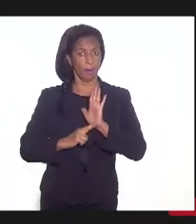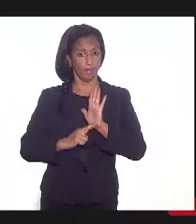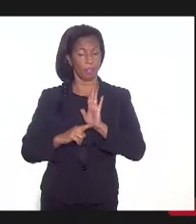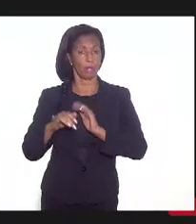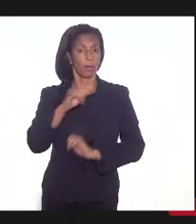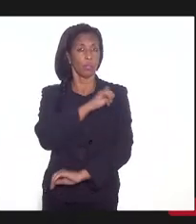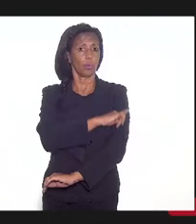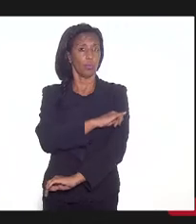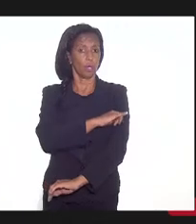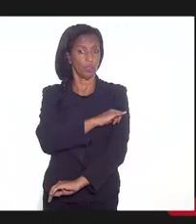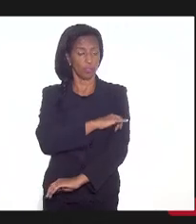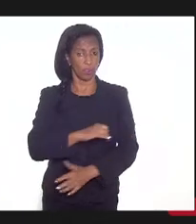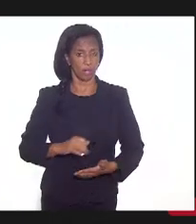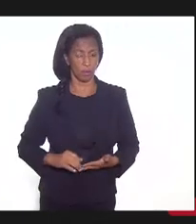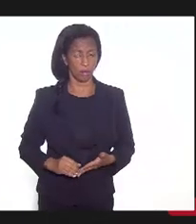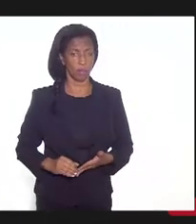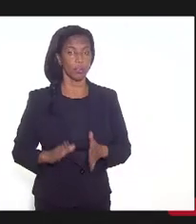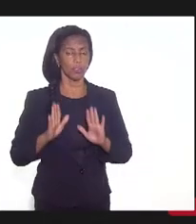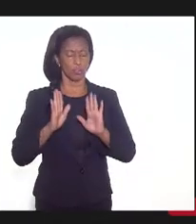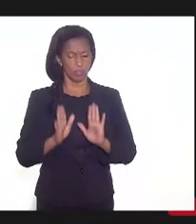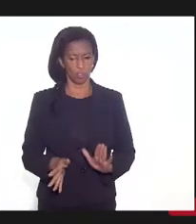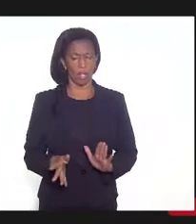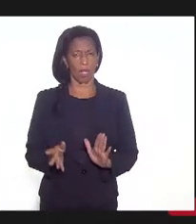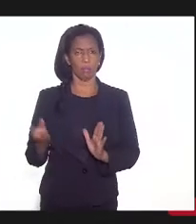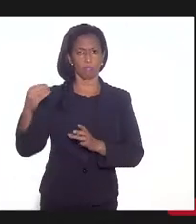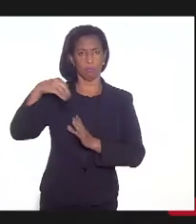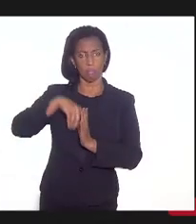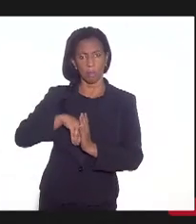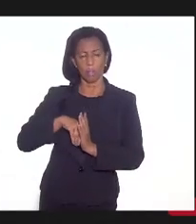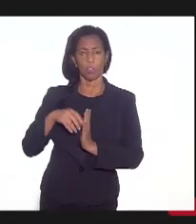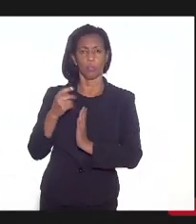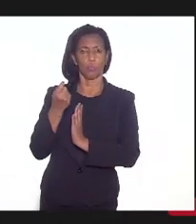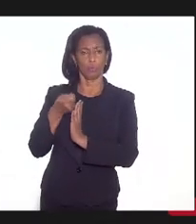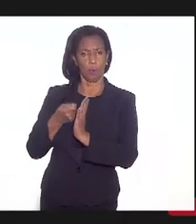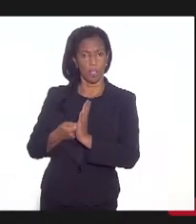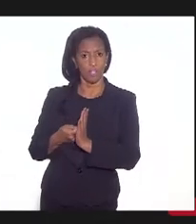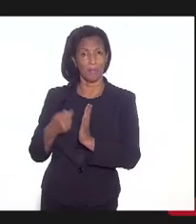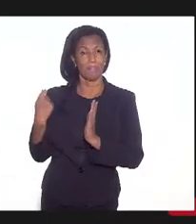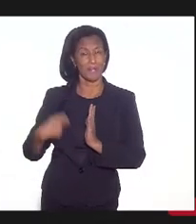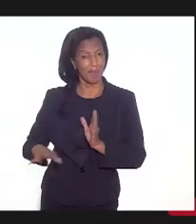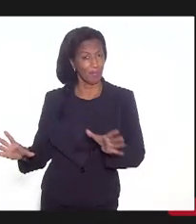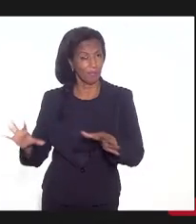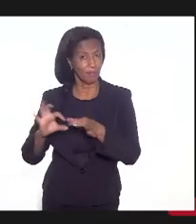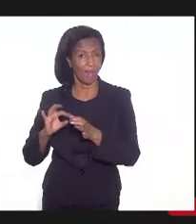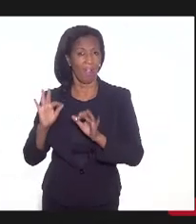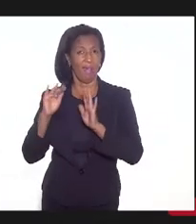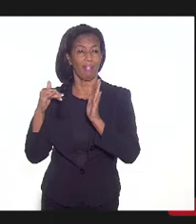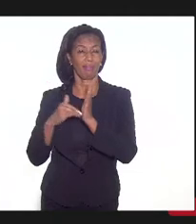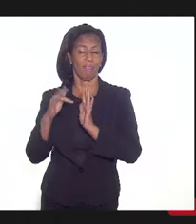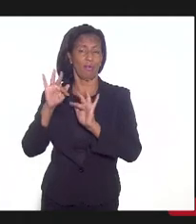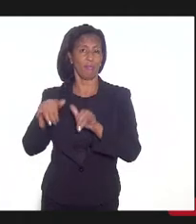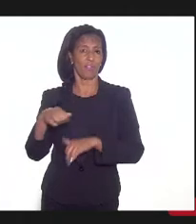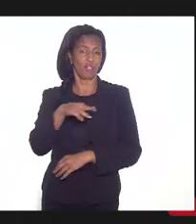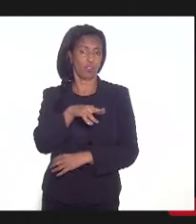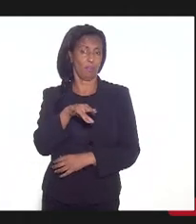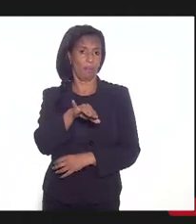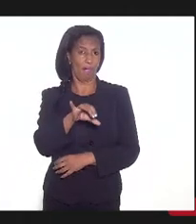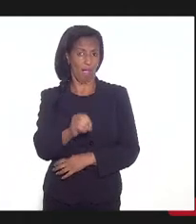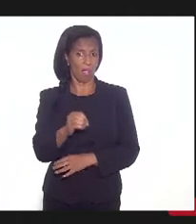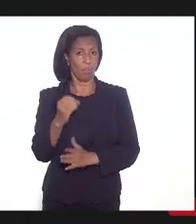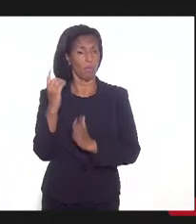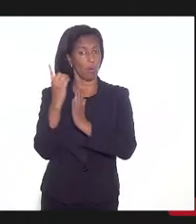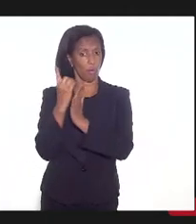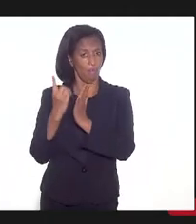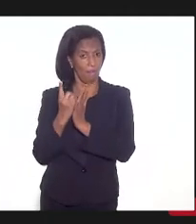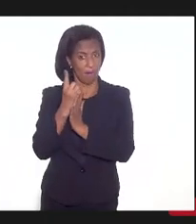de Janeiro, que era o caso, já estava no regime, tinha que fazer a adesão até o final de maio, pelo decreto,